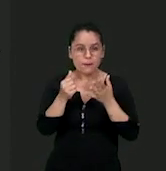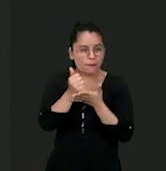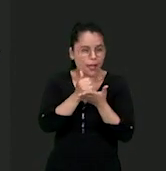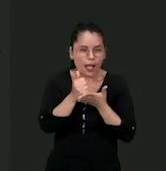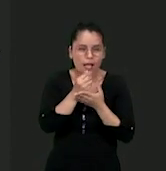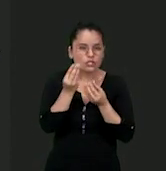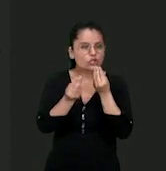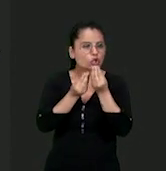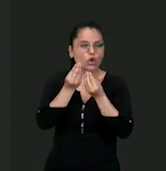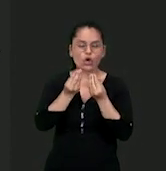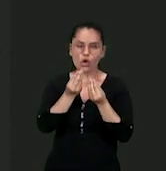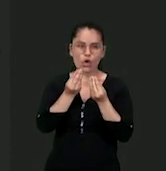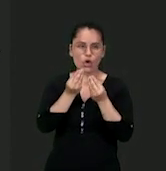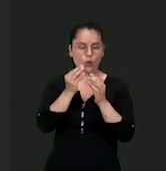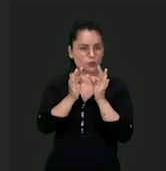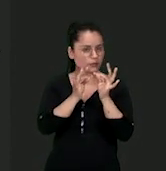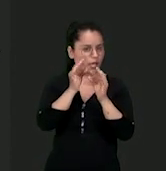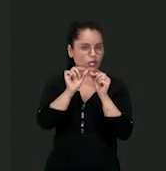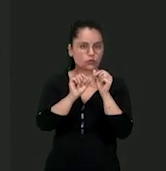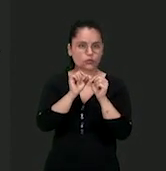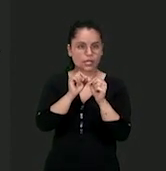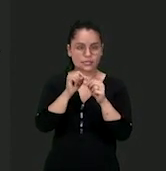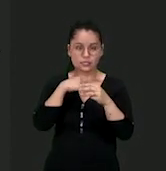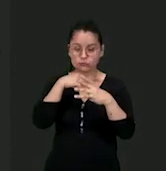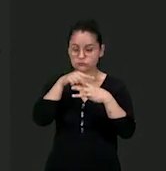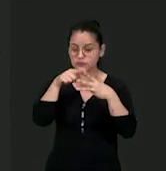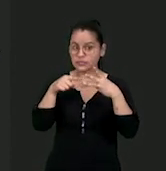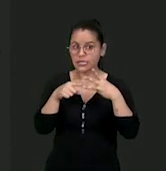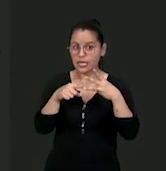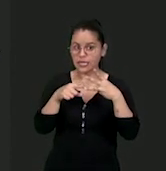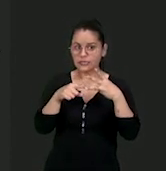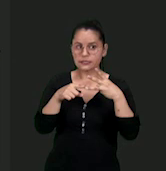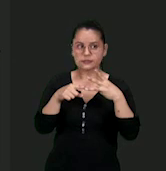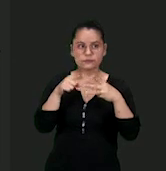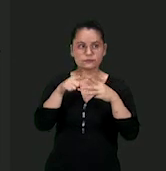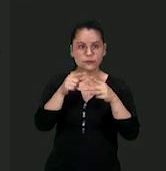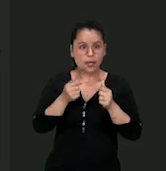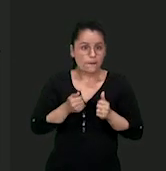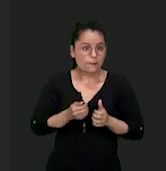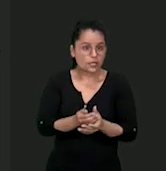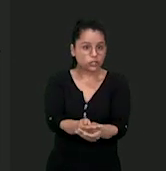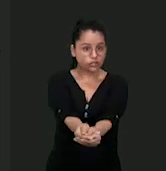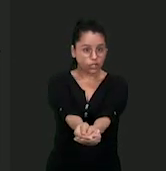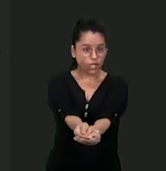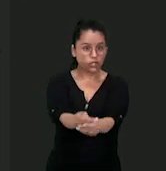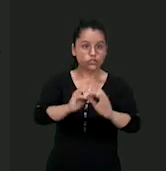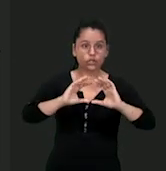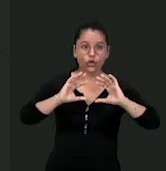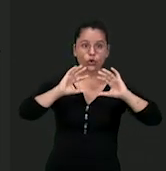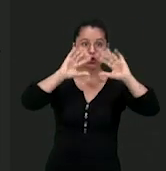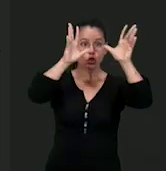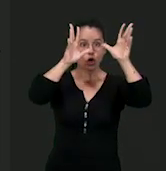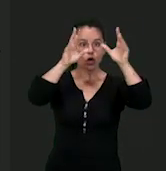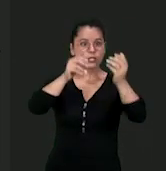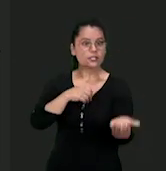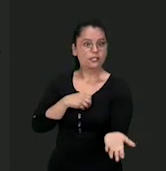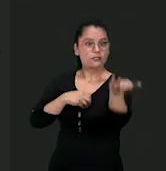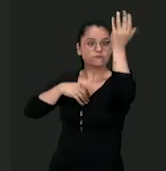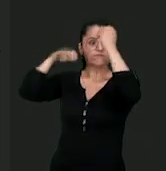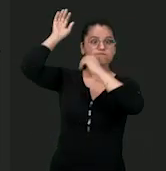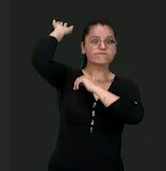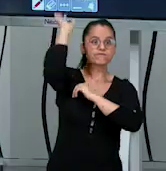vôlei? Ou seja, as suas técnicas. Basicamente, eu faço três movimentos no vôlei. A manchete, o toque e a cortada.